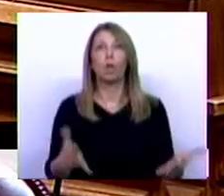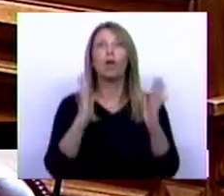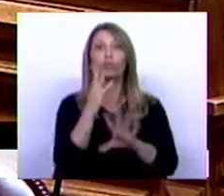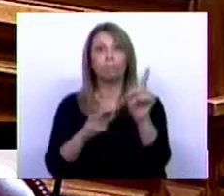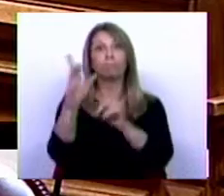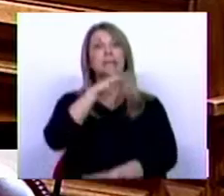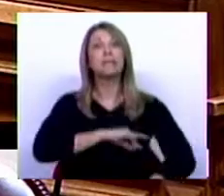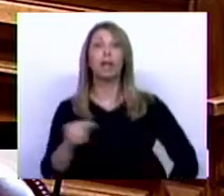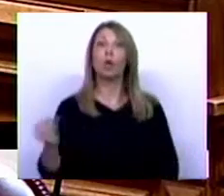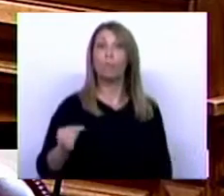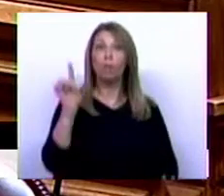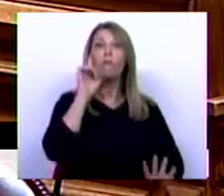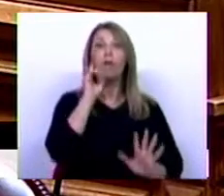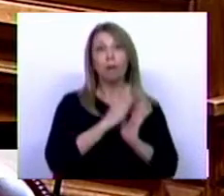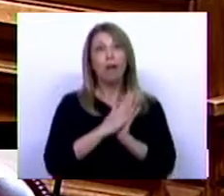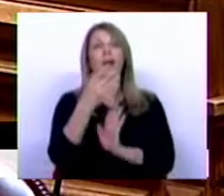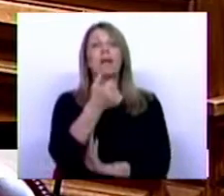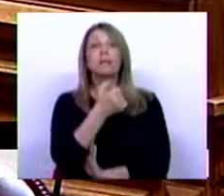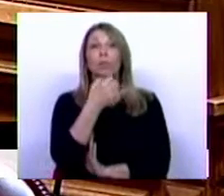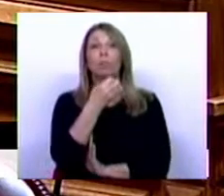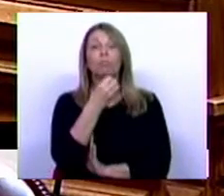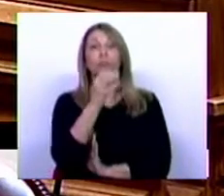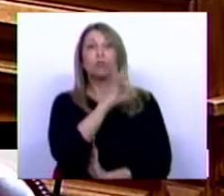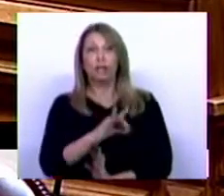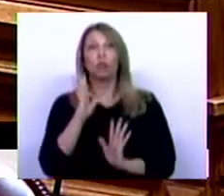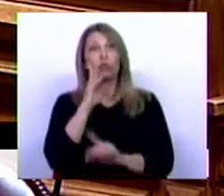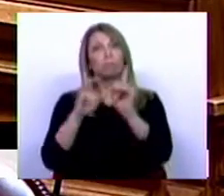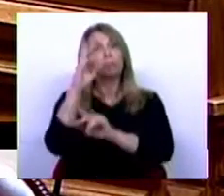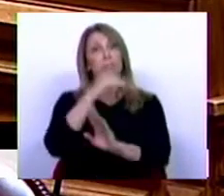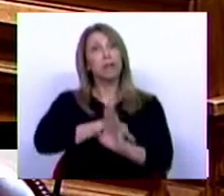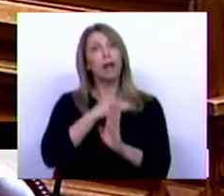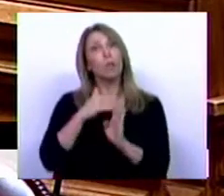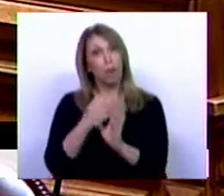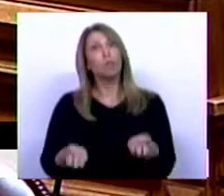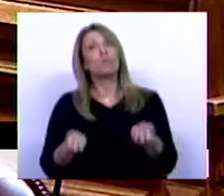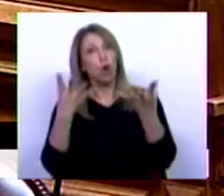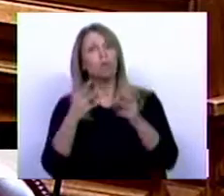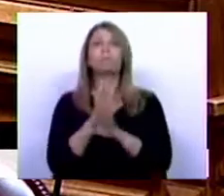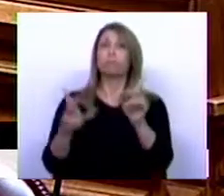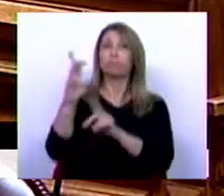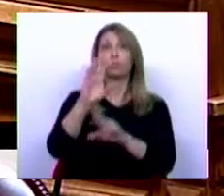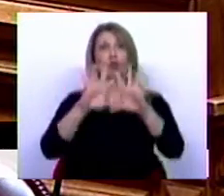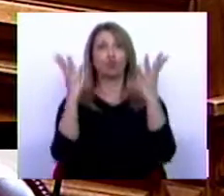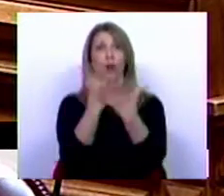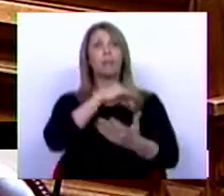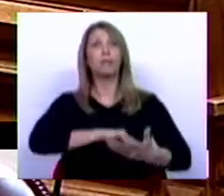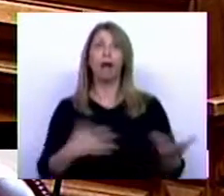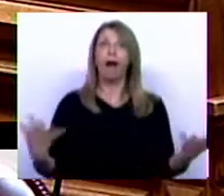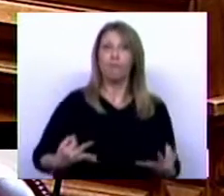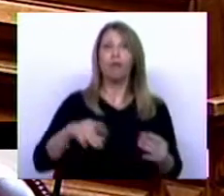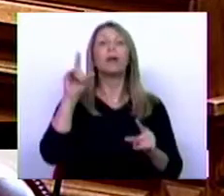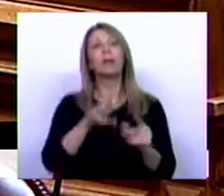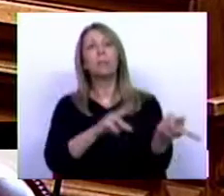uma valorização acumulada superior a 25%. Já conseguimos o aumento do salário médio. Conseguimos o crescimento geral dos salários e também já efetuamos alterações às